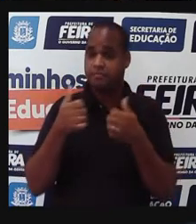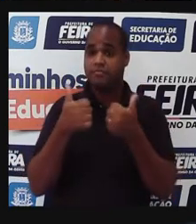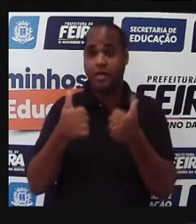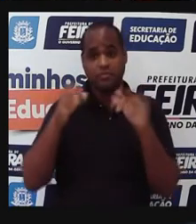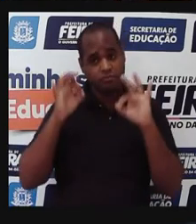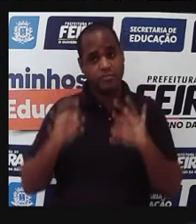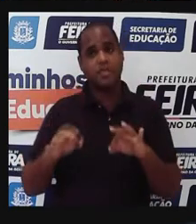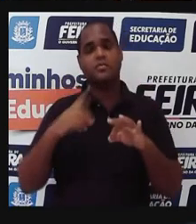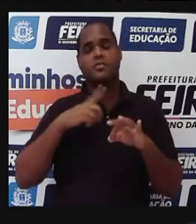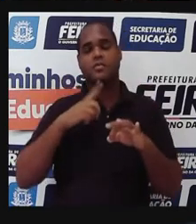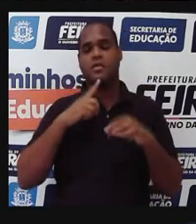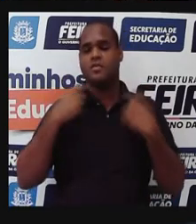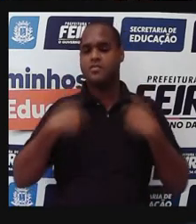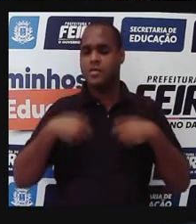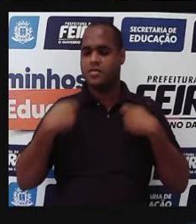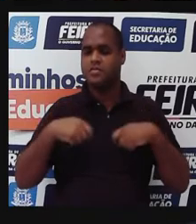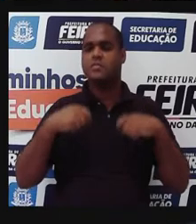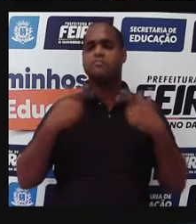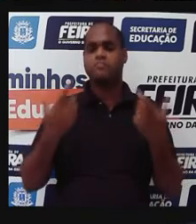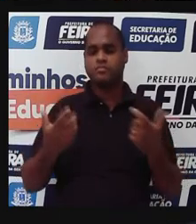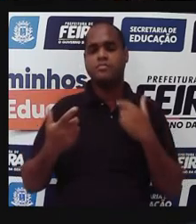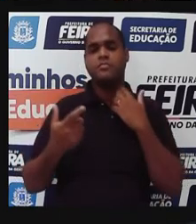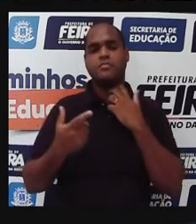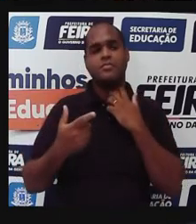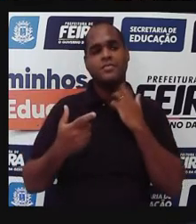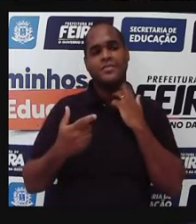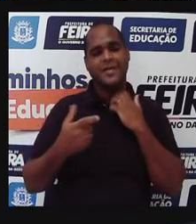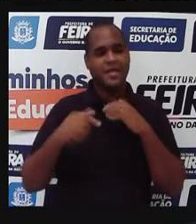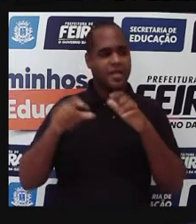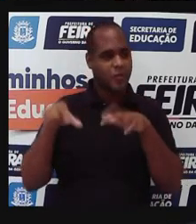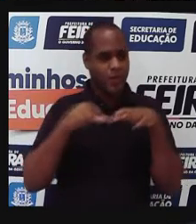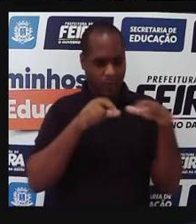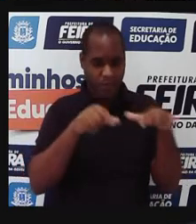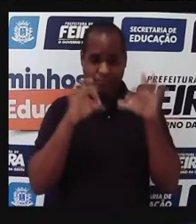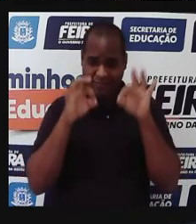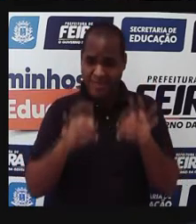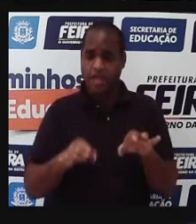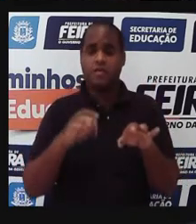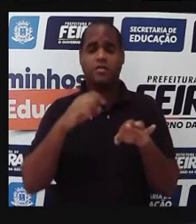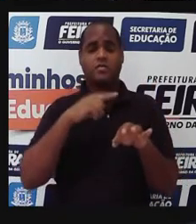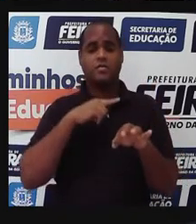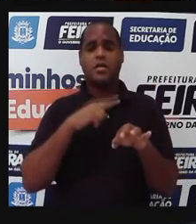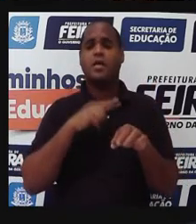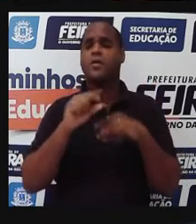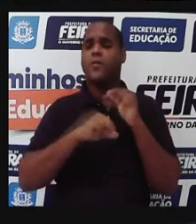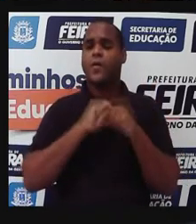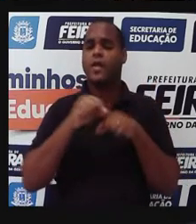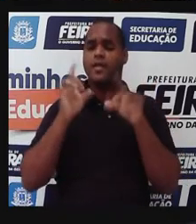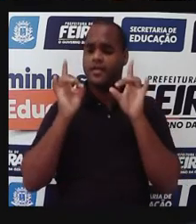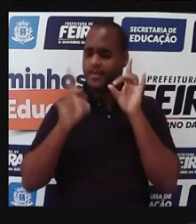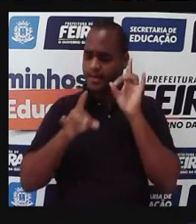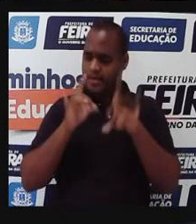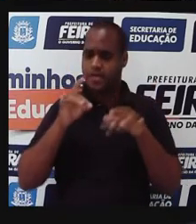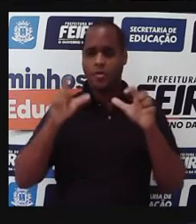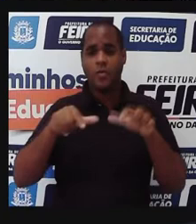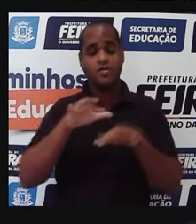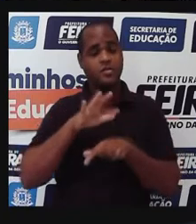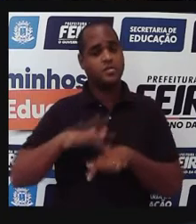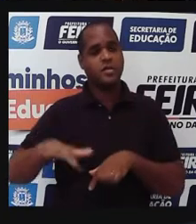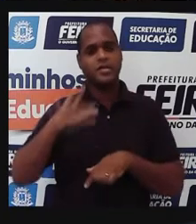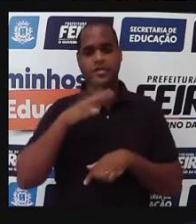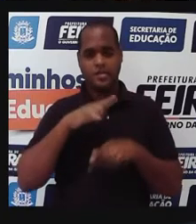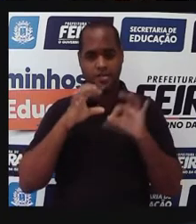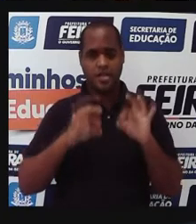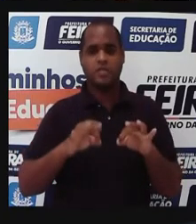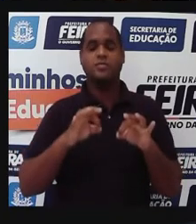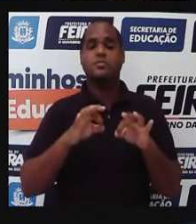correta e ser levado para locais corretos, para ele ter uma destinação correta, por exemplo, aterros